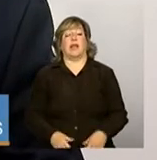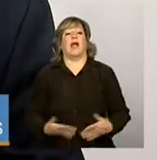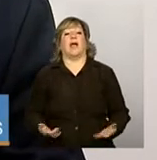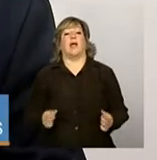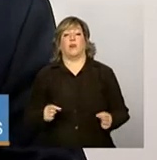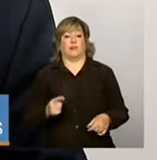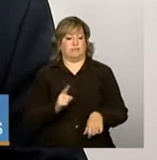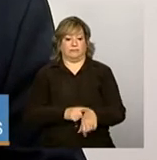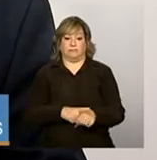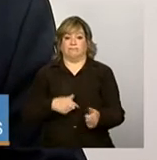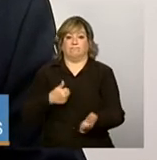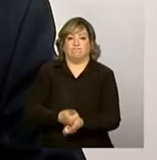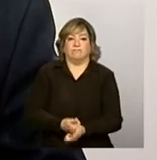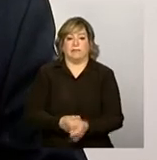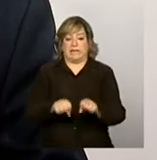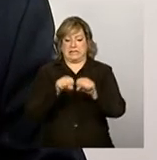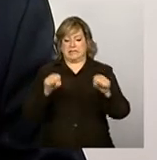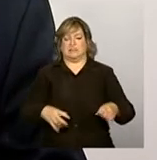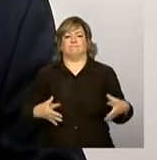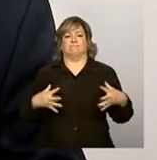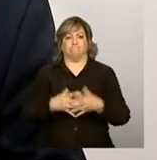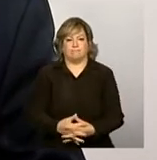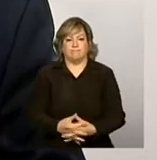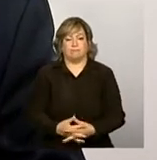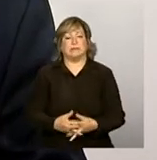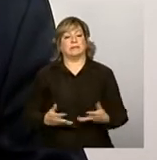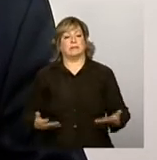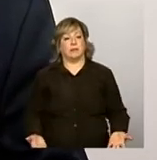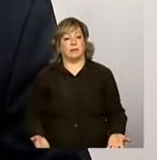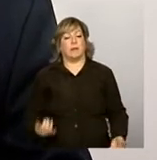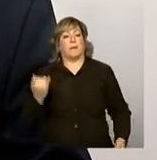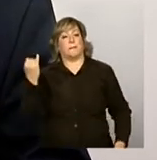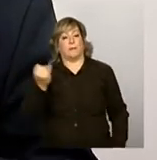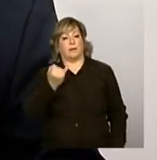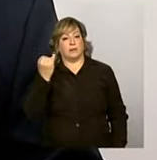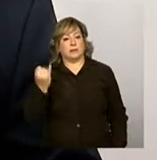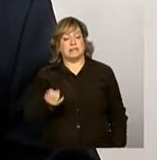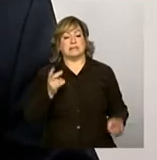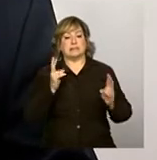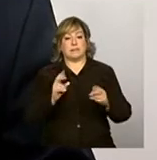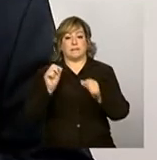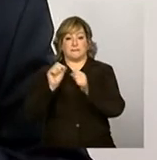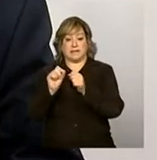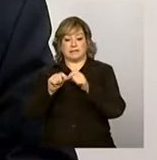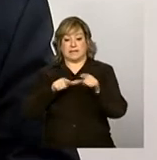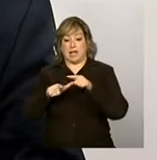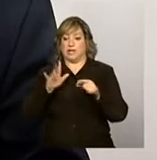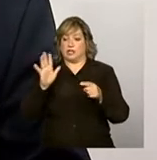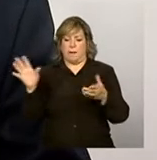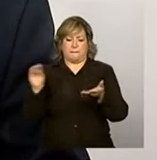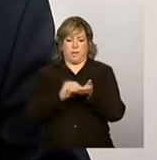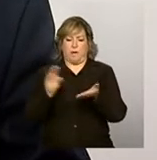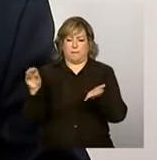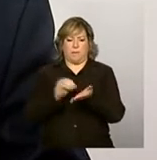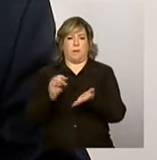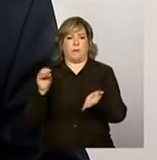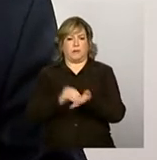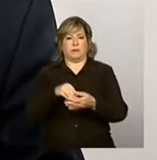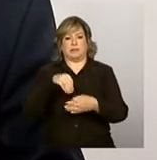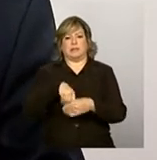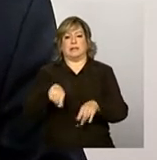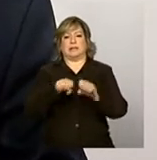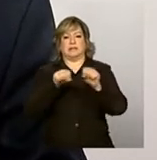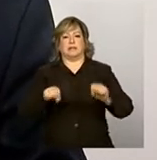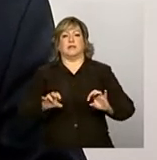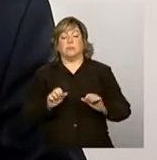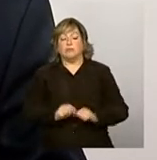Não dá tempo, dá um problema no sistema. Então, é importante, na medida em que for feito o trabalho, já colocando no sistema para